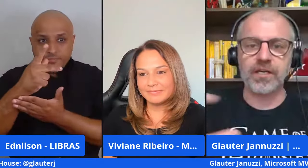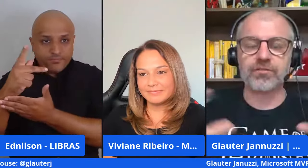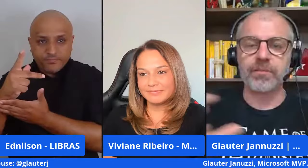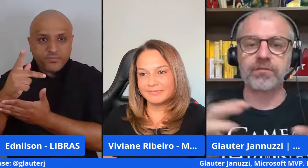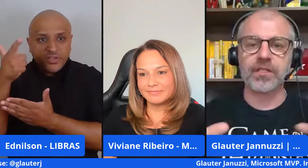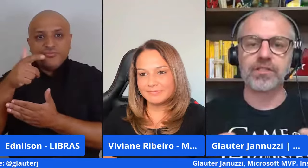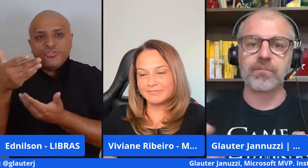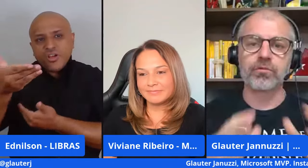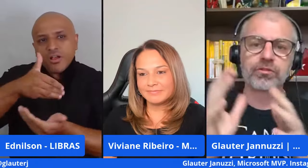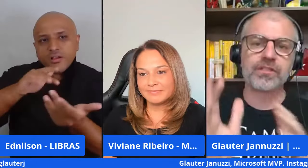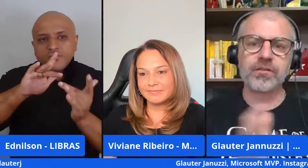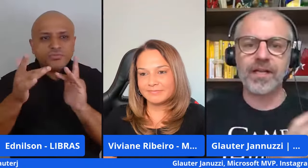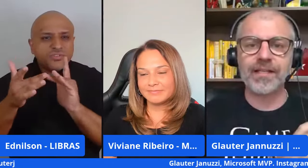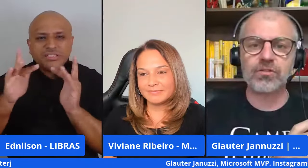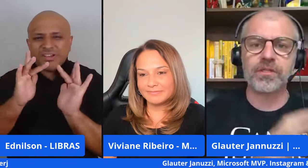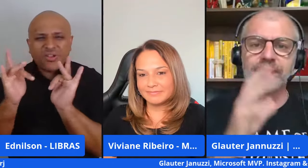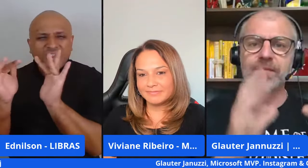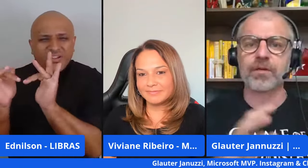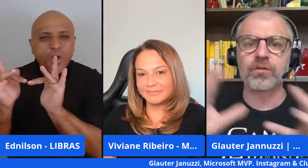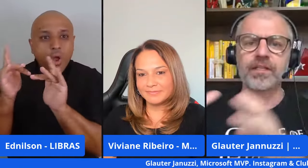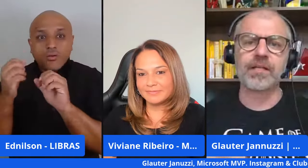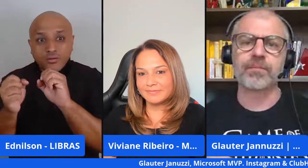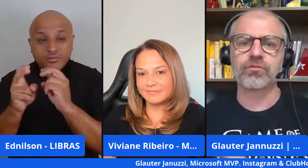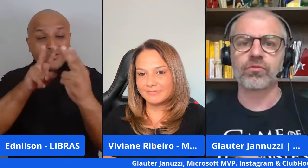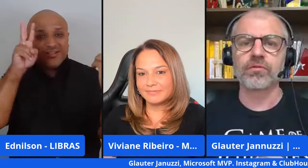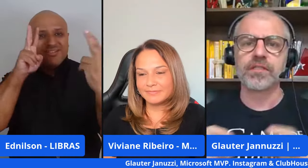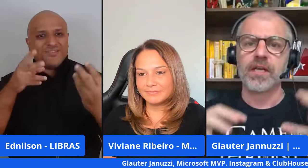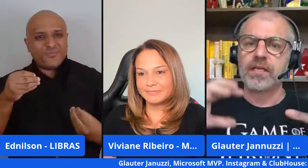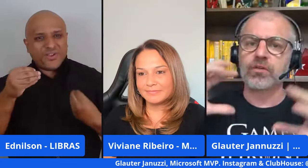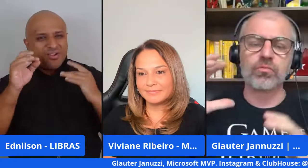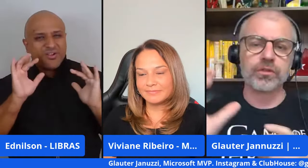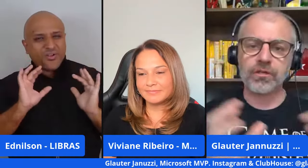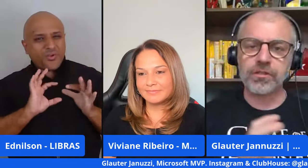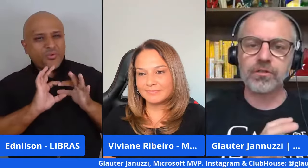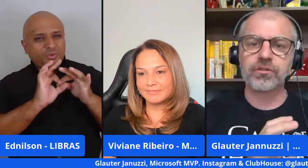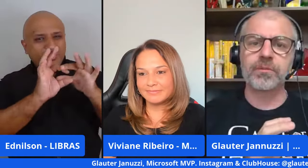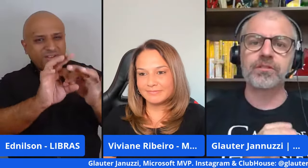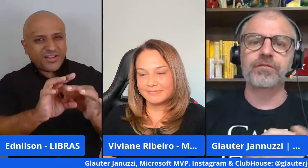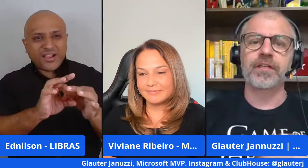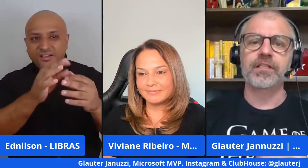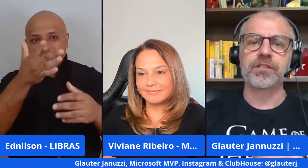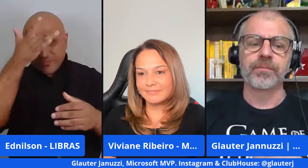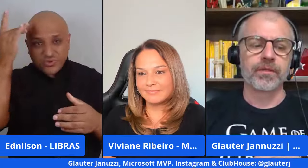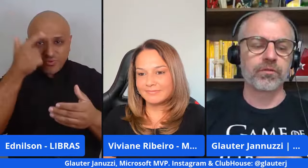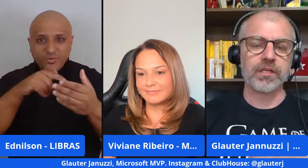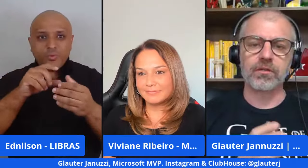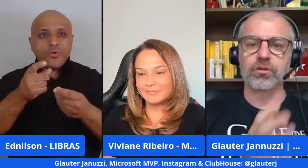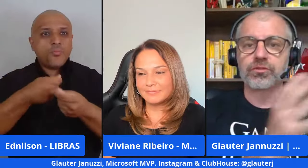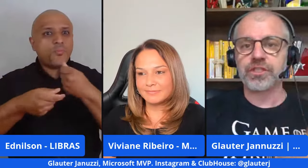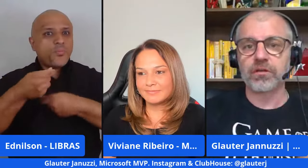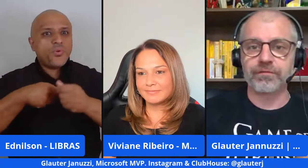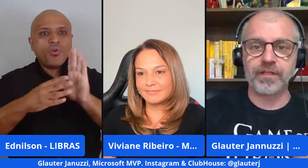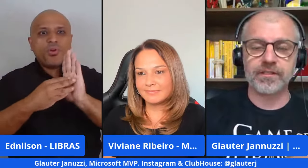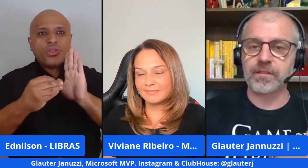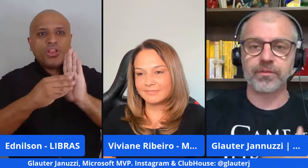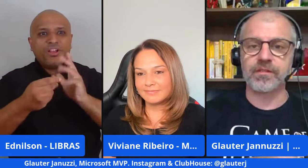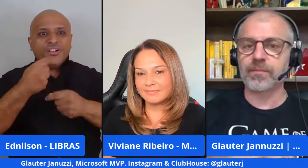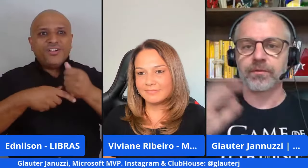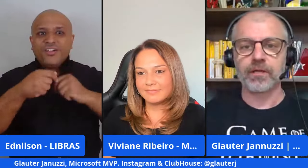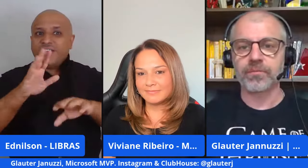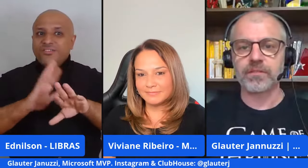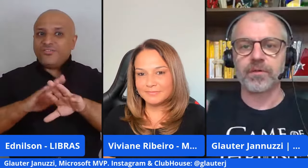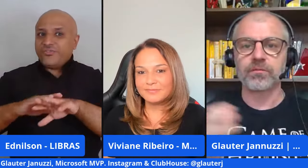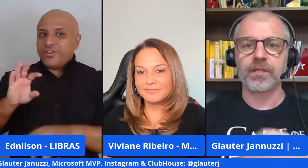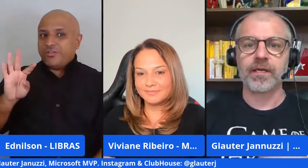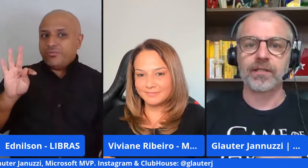de relacionamento de namoro utilizando realidade aumentada pra conectar pessoas e com um modelo de negócio totalmente diferente do que o Tinder oferecia por